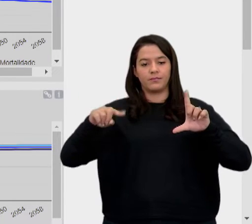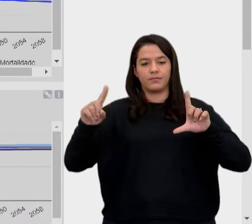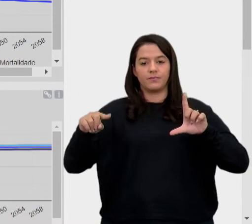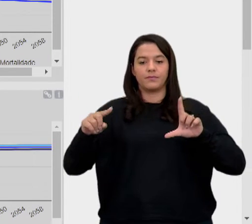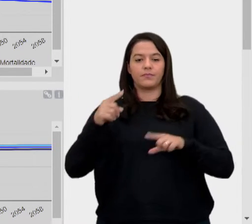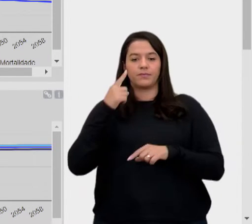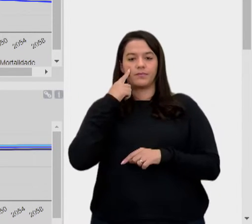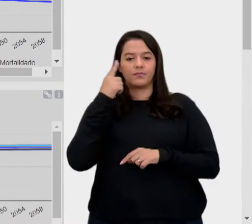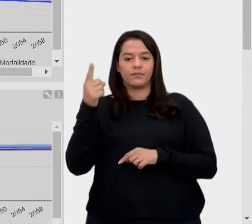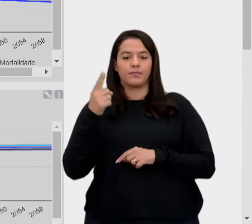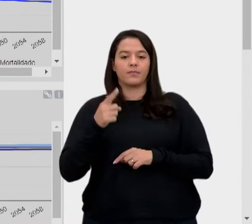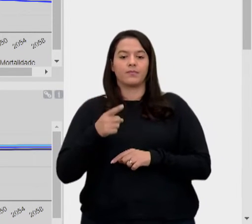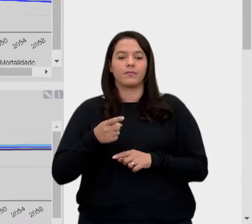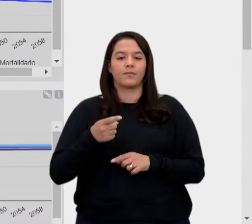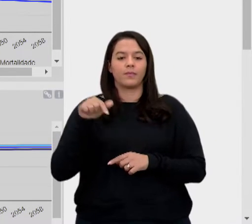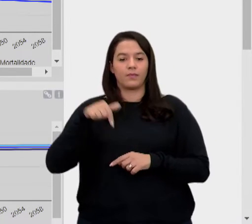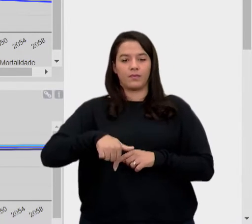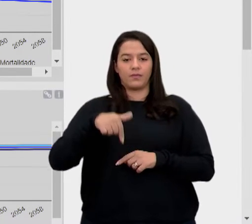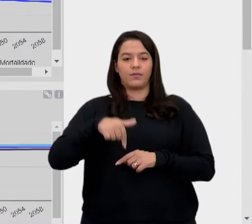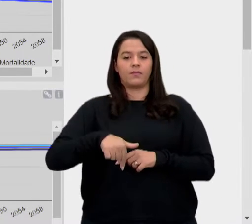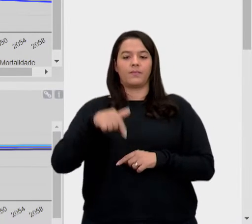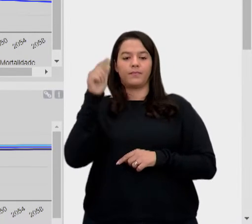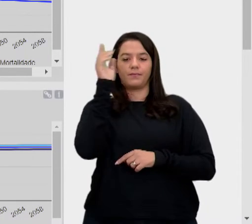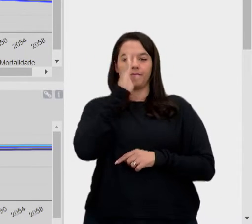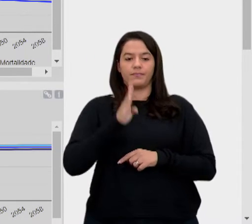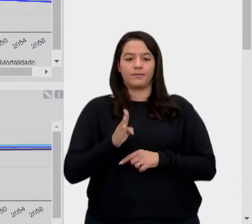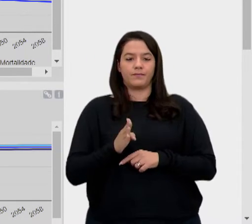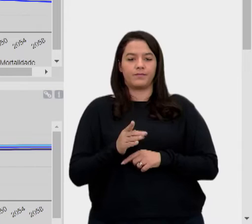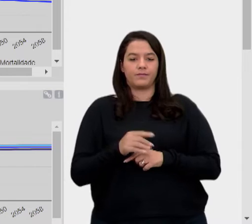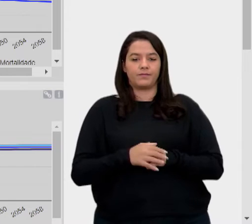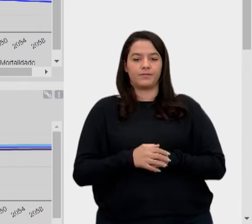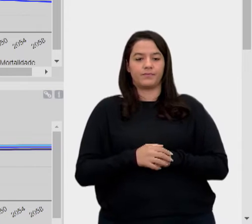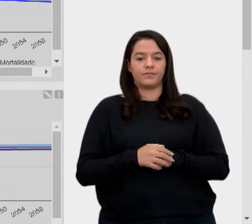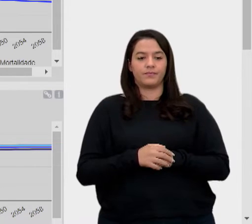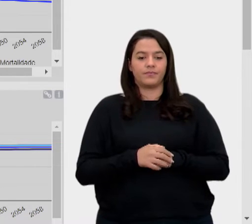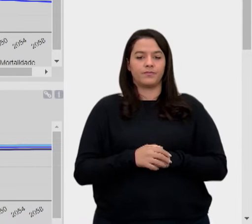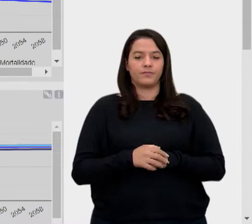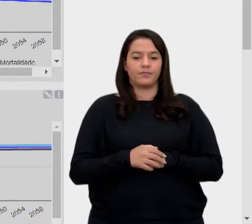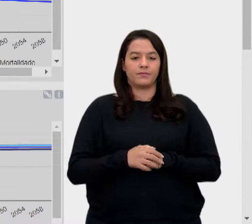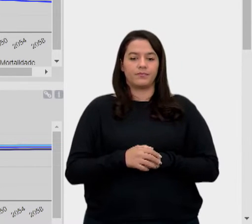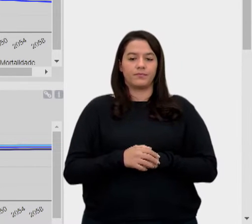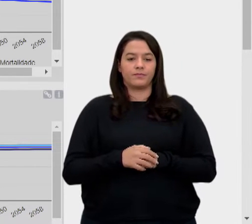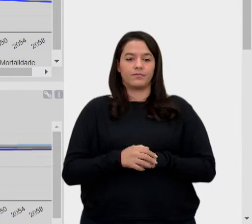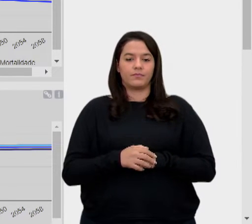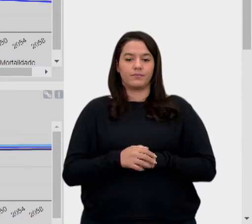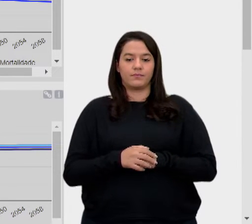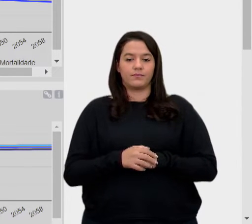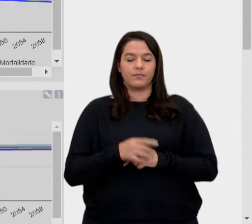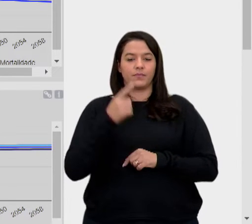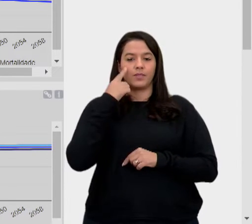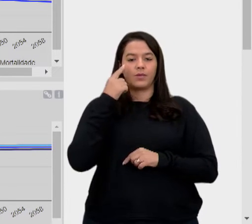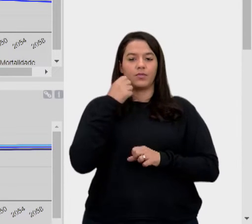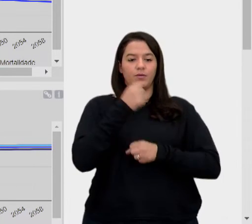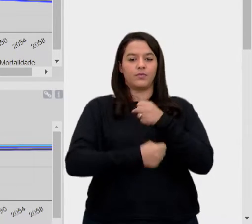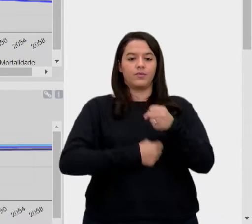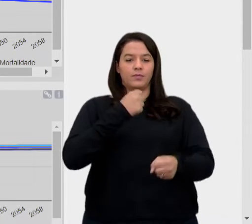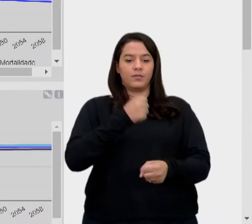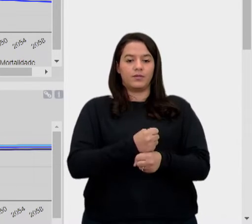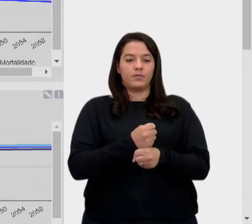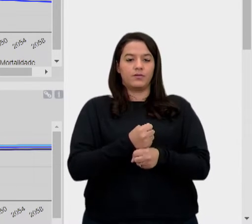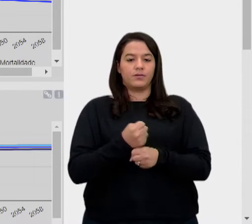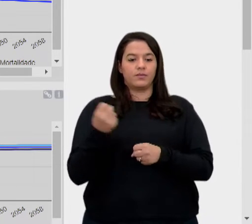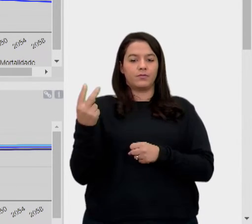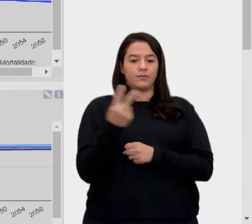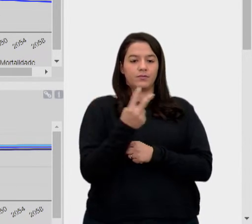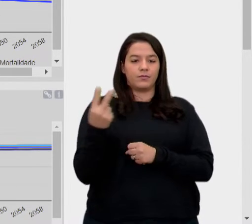Taxa bruta de natalidade do Brasil. Então, vamos lá tentar ver 2022. Eu tenho que